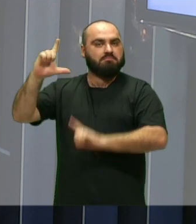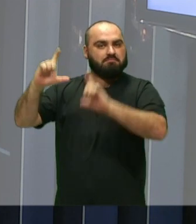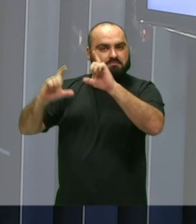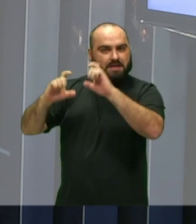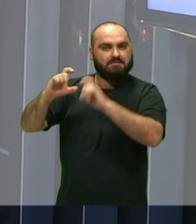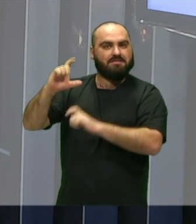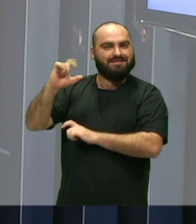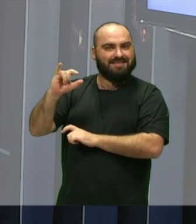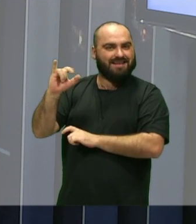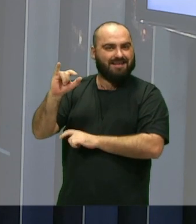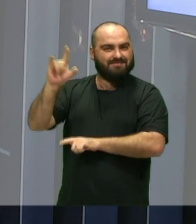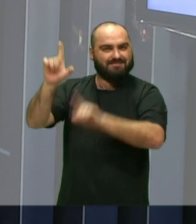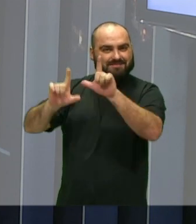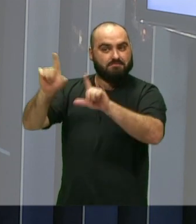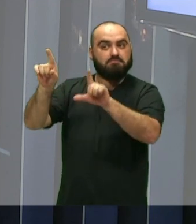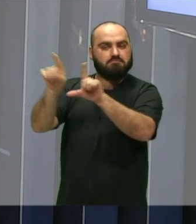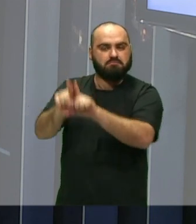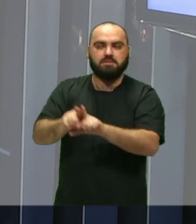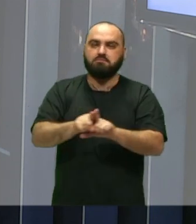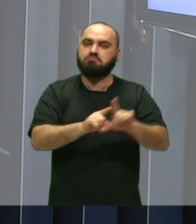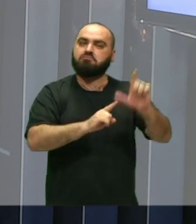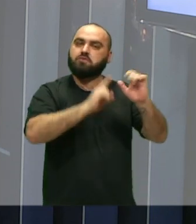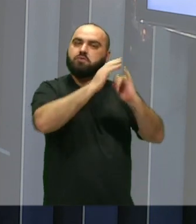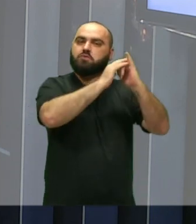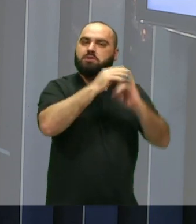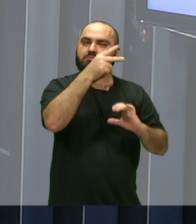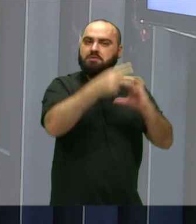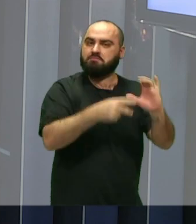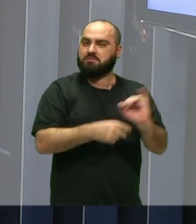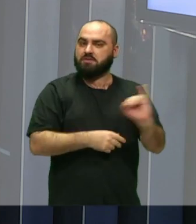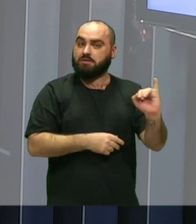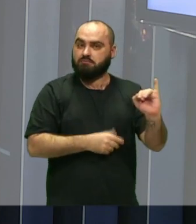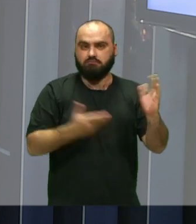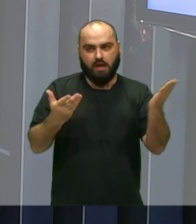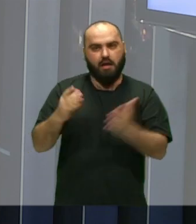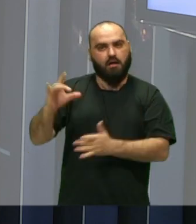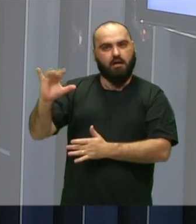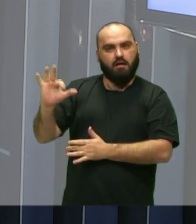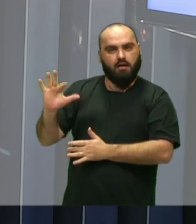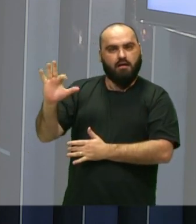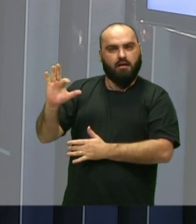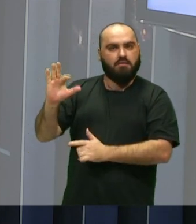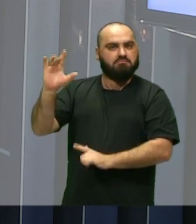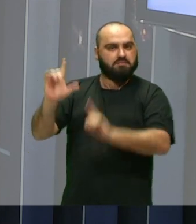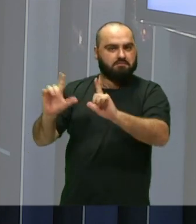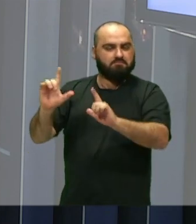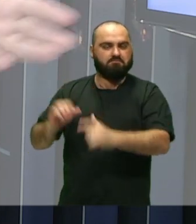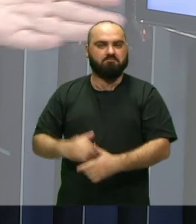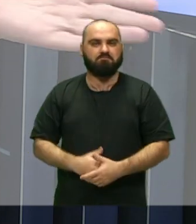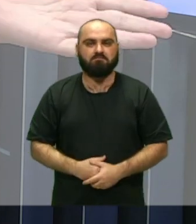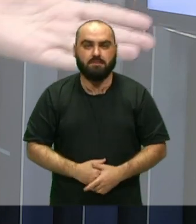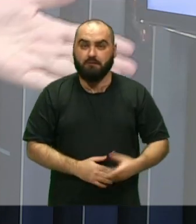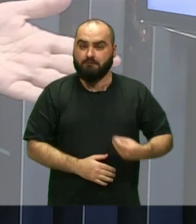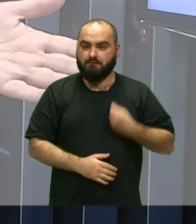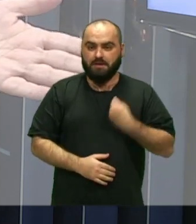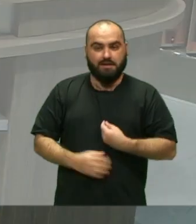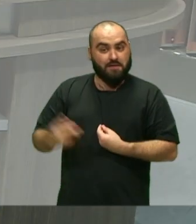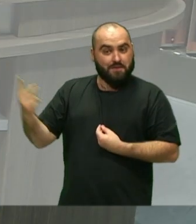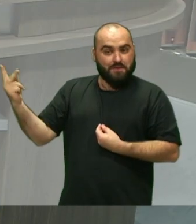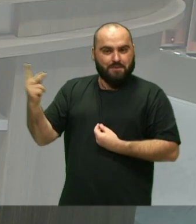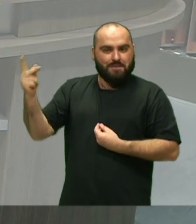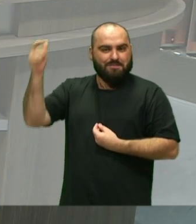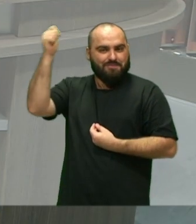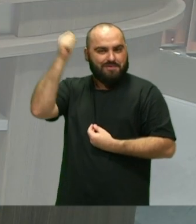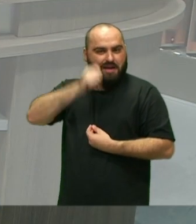da Câmara de Vereadores de Itajaí E hoje a gente tem a honra de receber Essas duas mulheres guerreiras